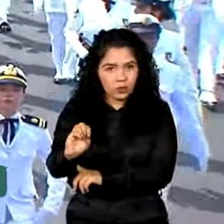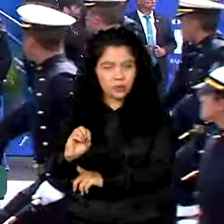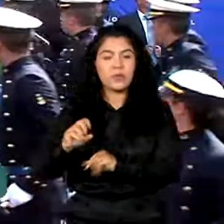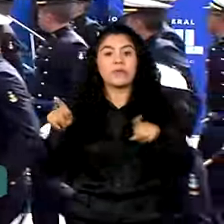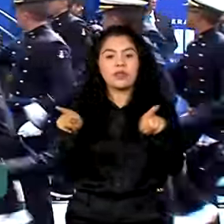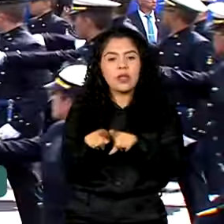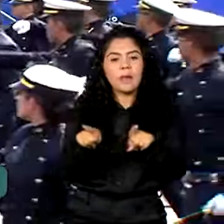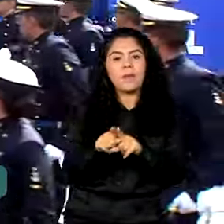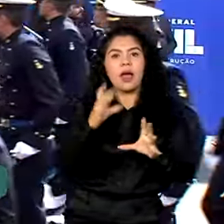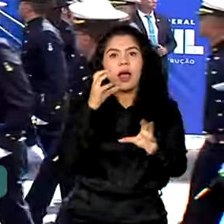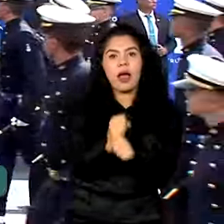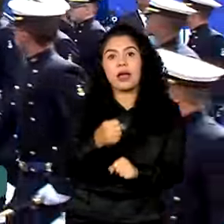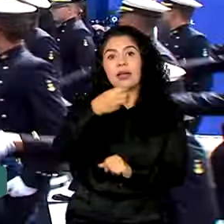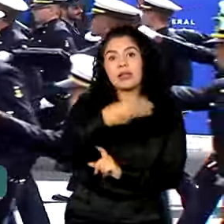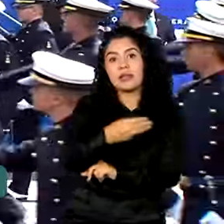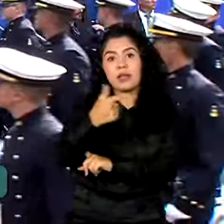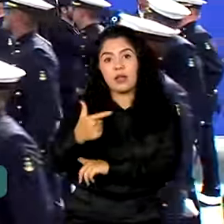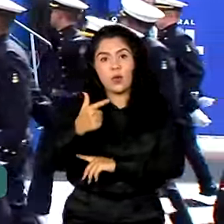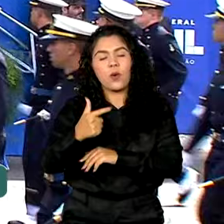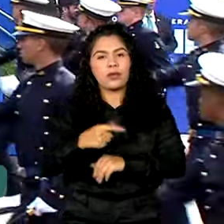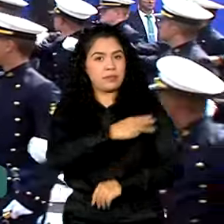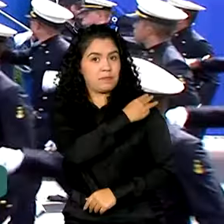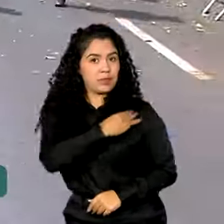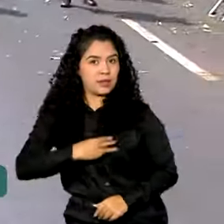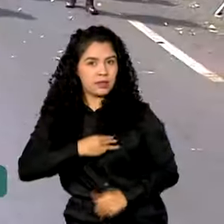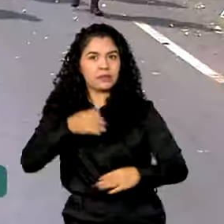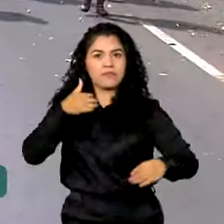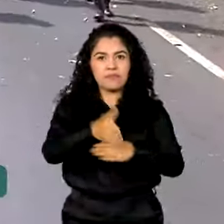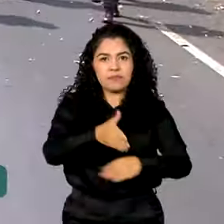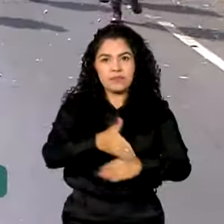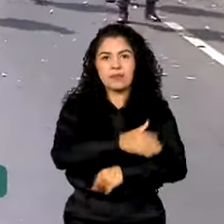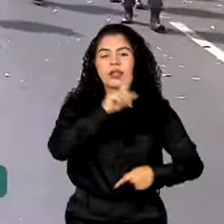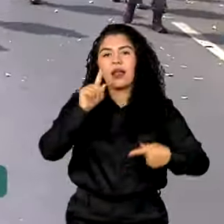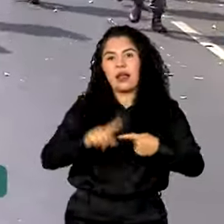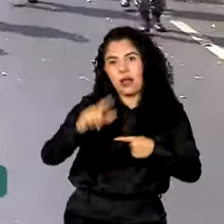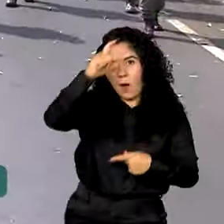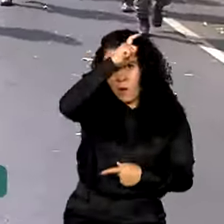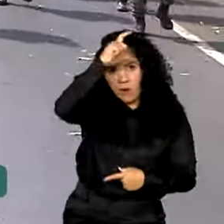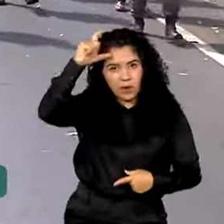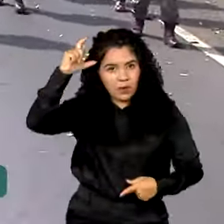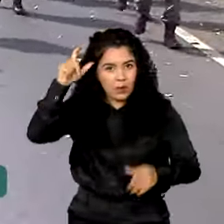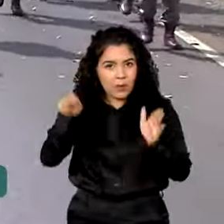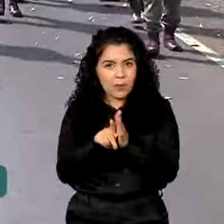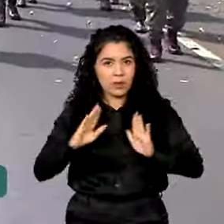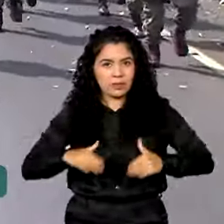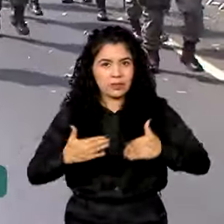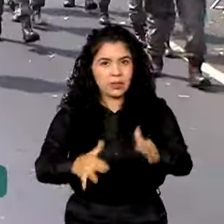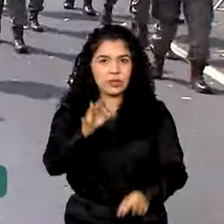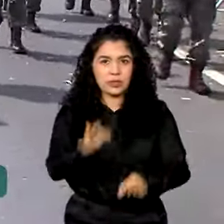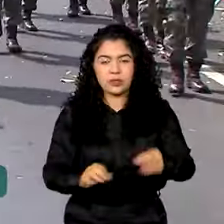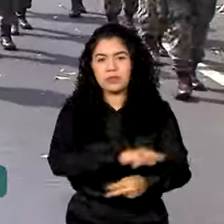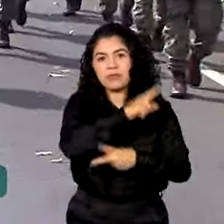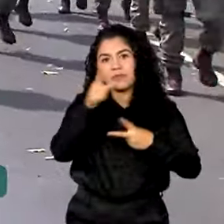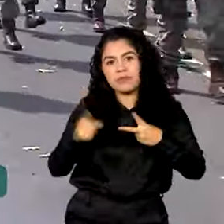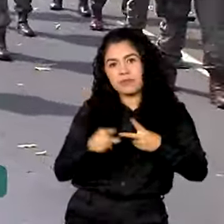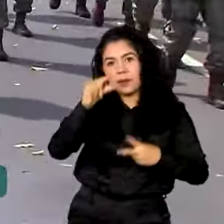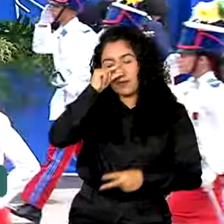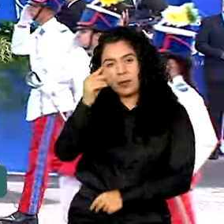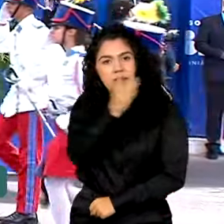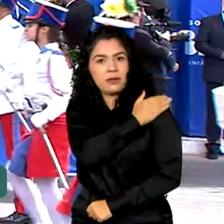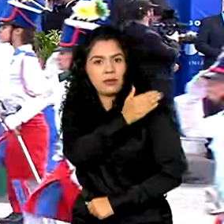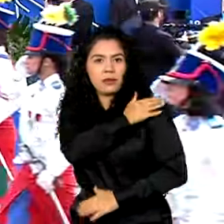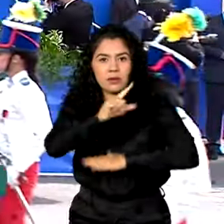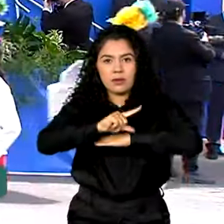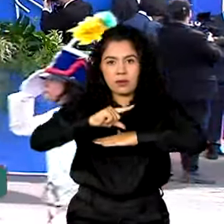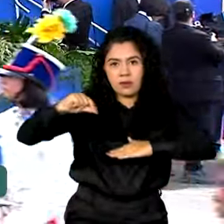evento 32 ministros de governo, como Ricardo Lewandowski, da Justiça e Segurança Pública, Rui Costa, da Casa Civil,